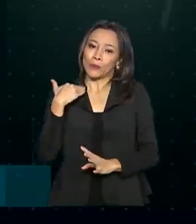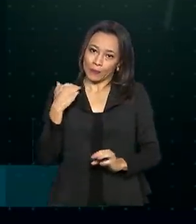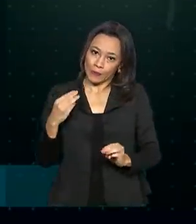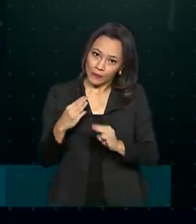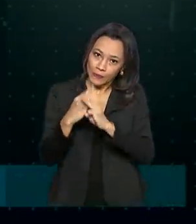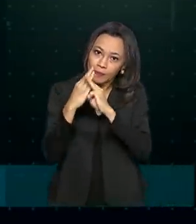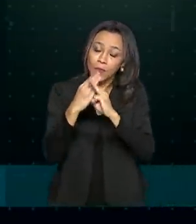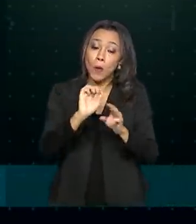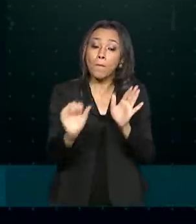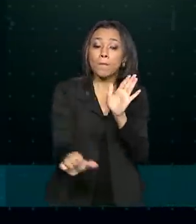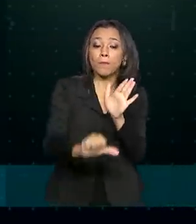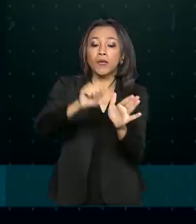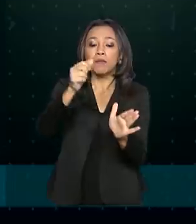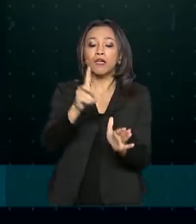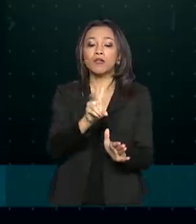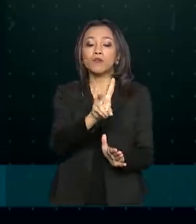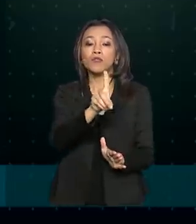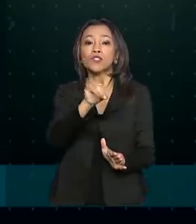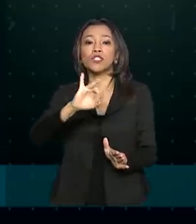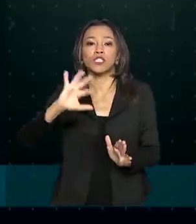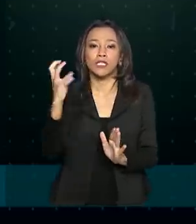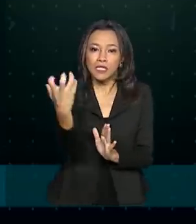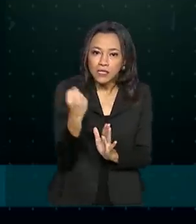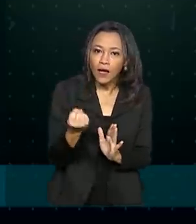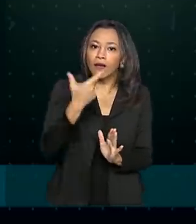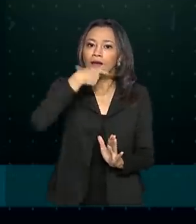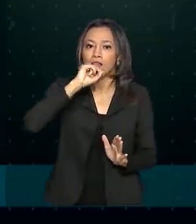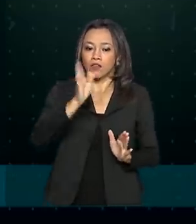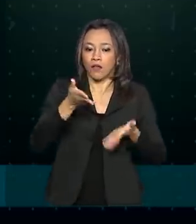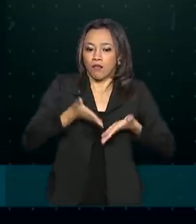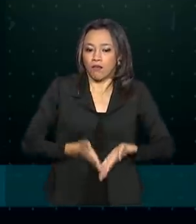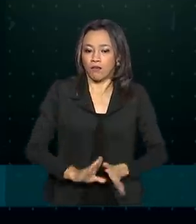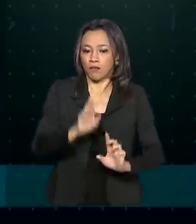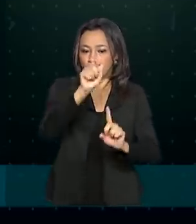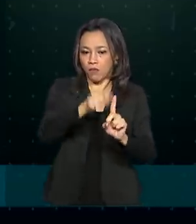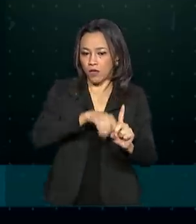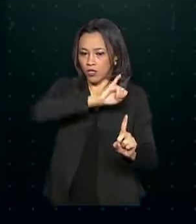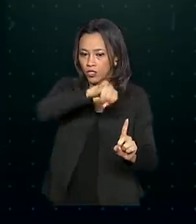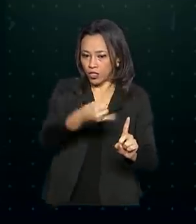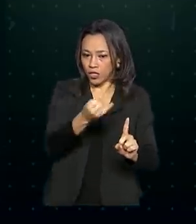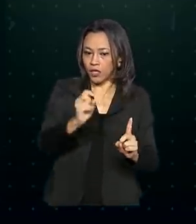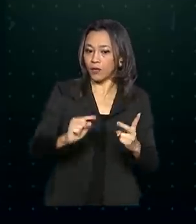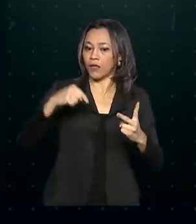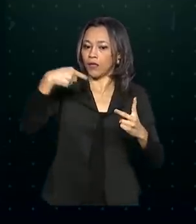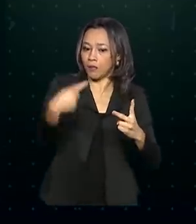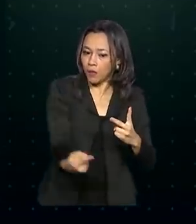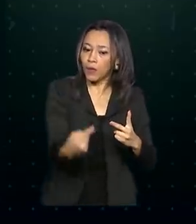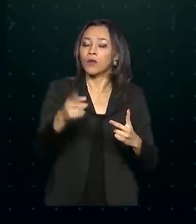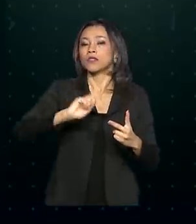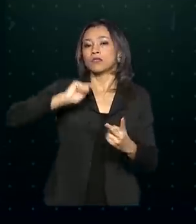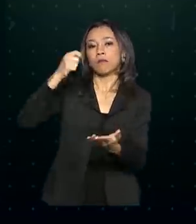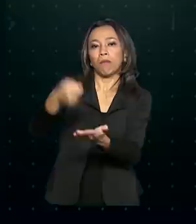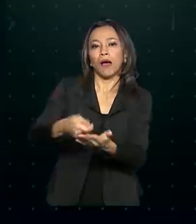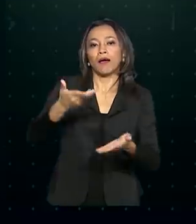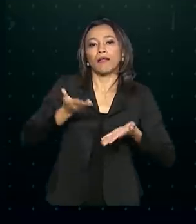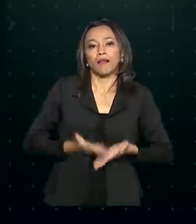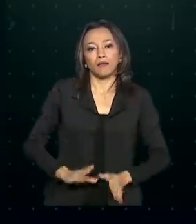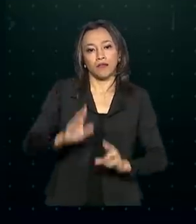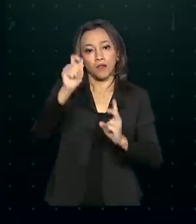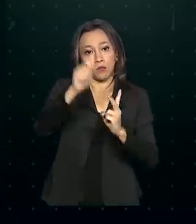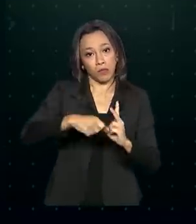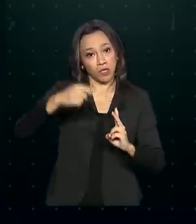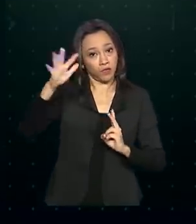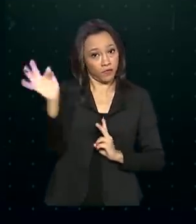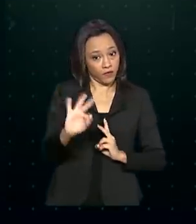O primeiro dia de saques será para os nascidos no mês de janeiro. Em seguida, será pago para os nascidos